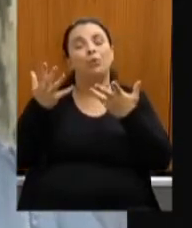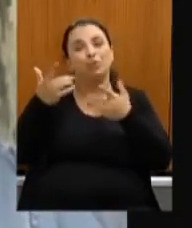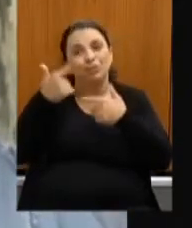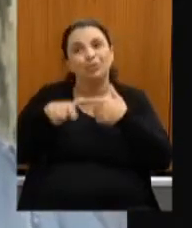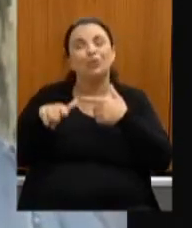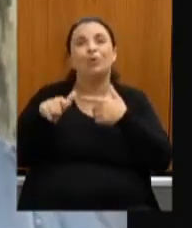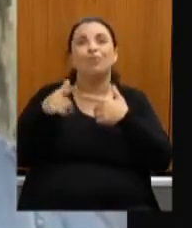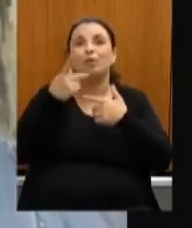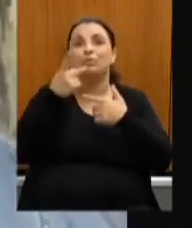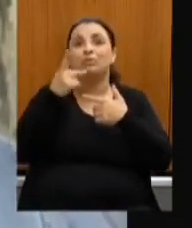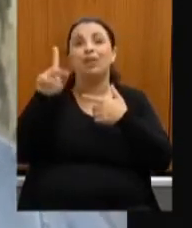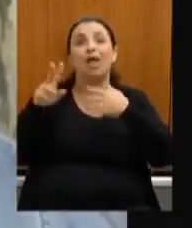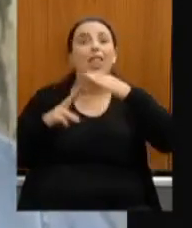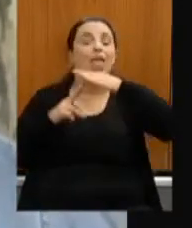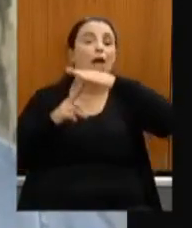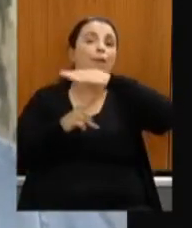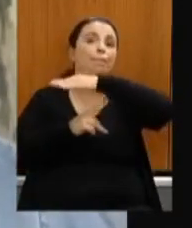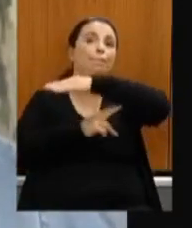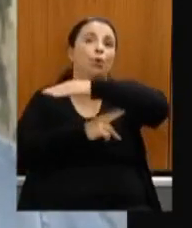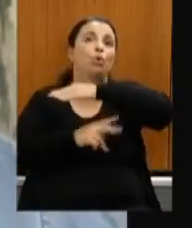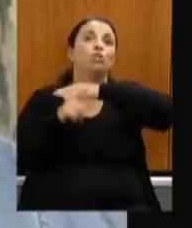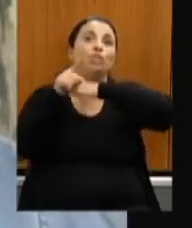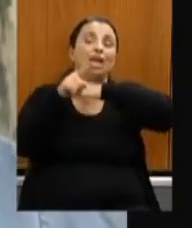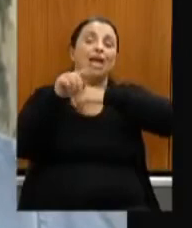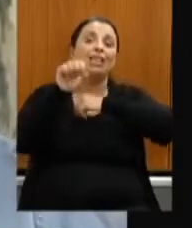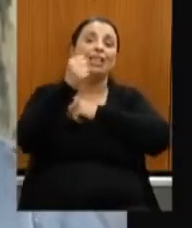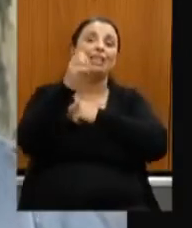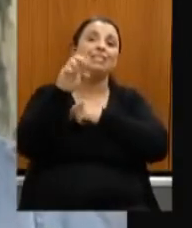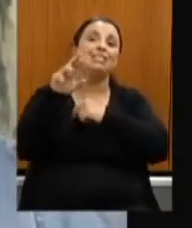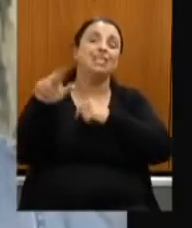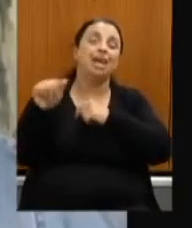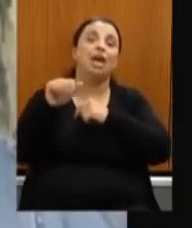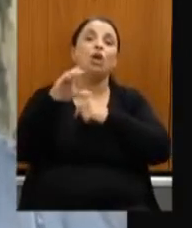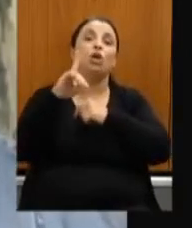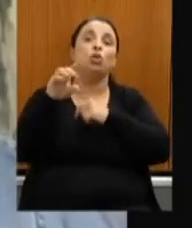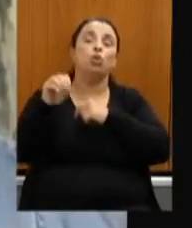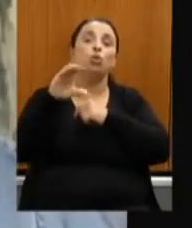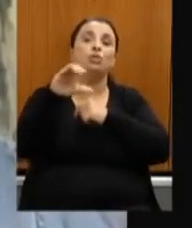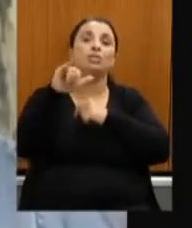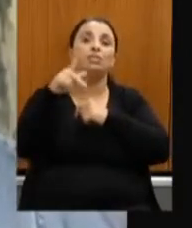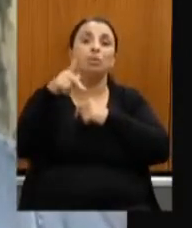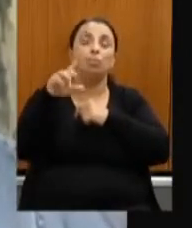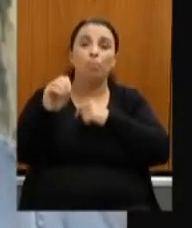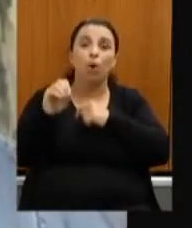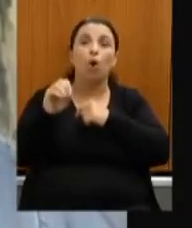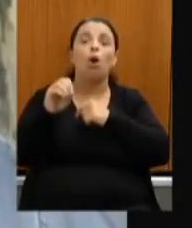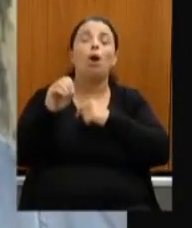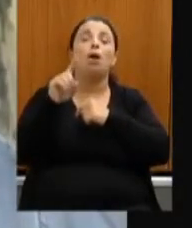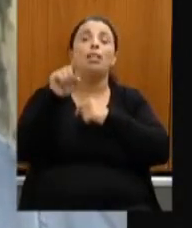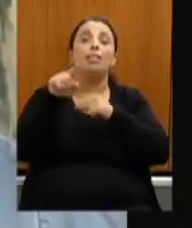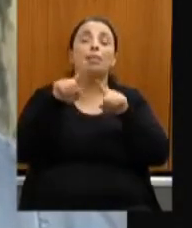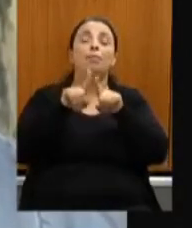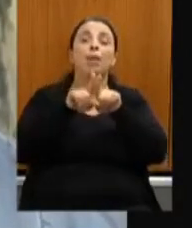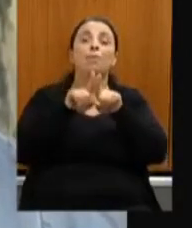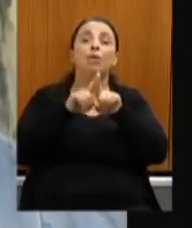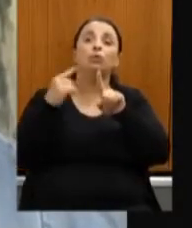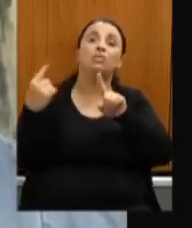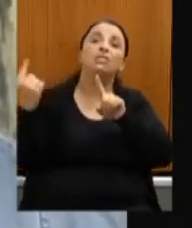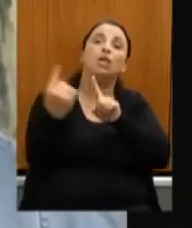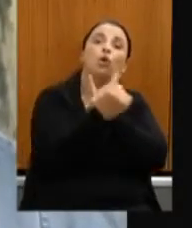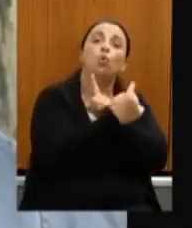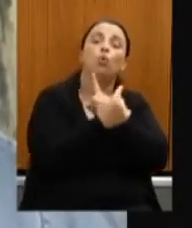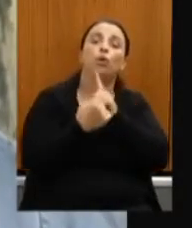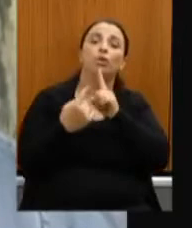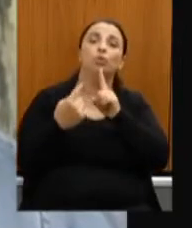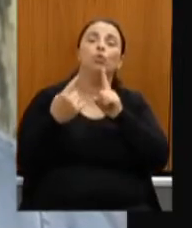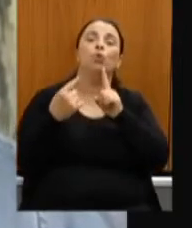para a ponte lá da da Serra do Cipó eu quero chamar atenção para o circuito turístico do